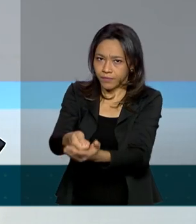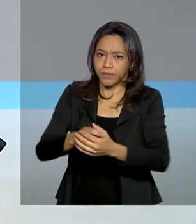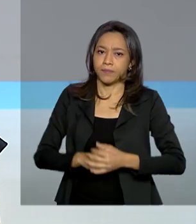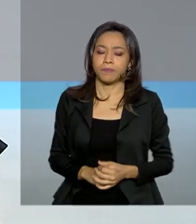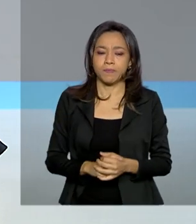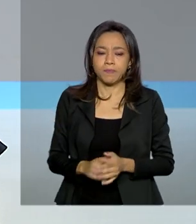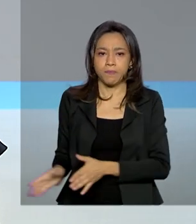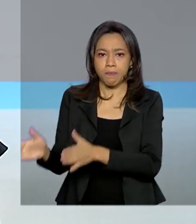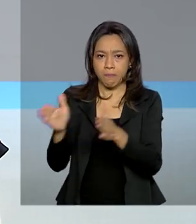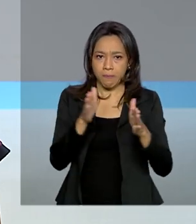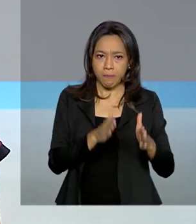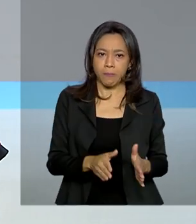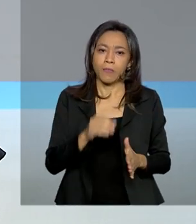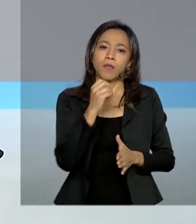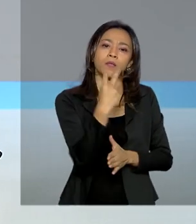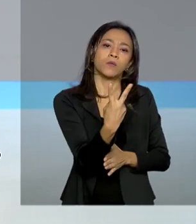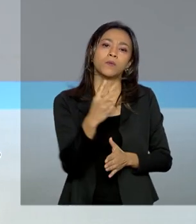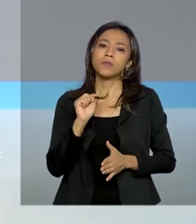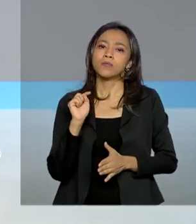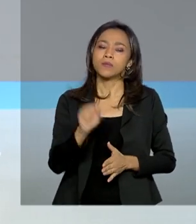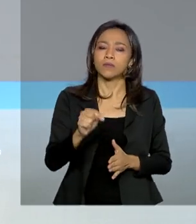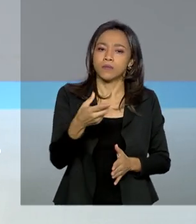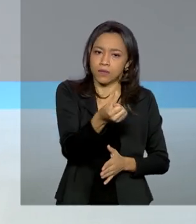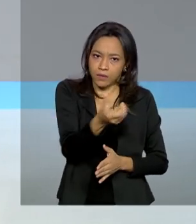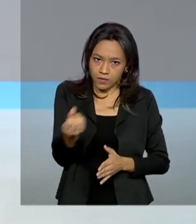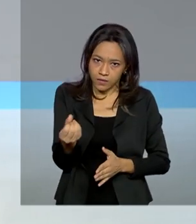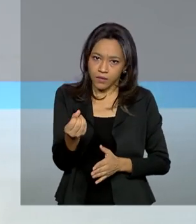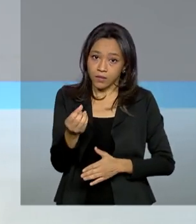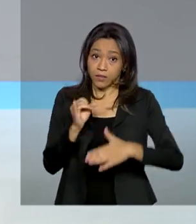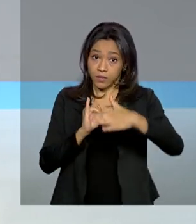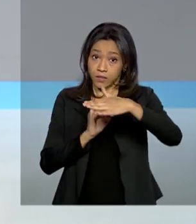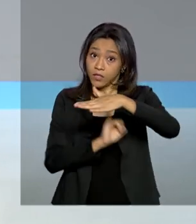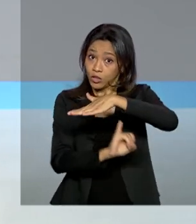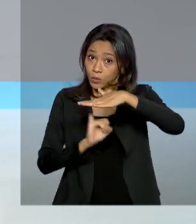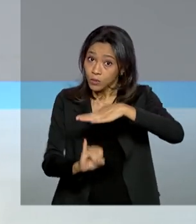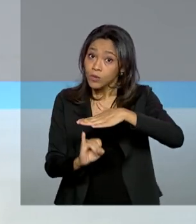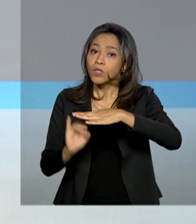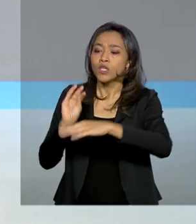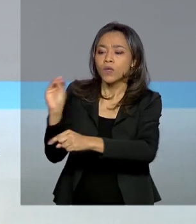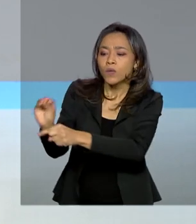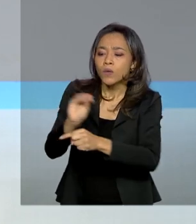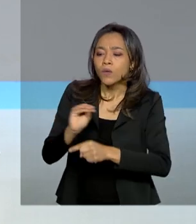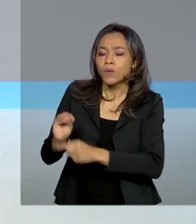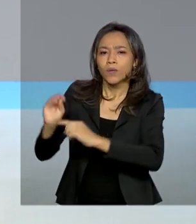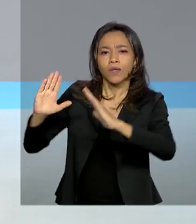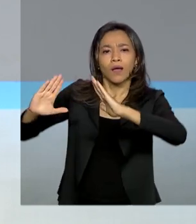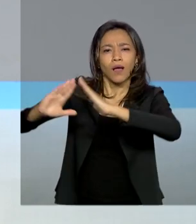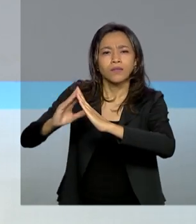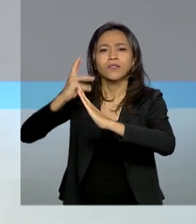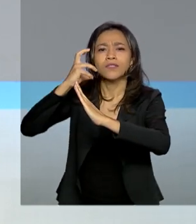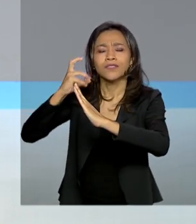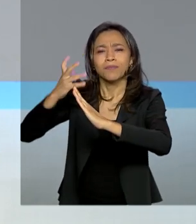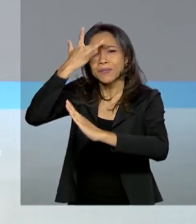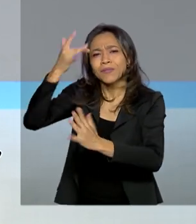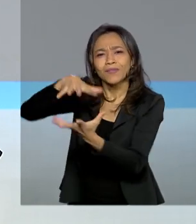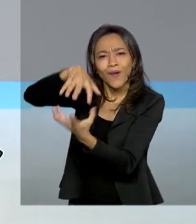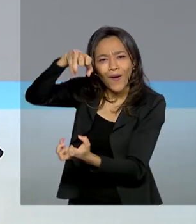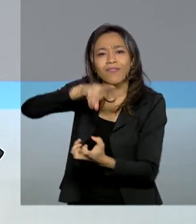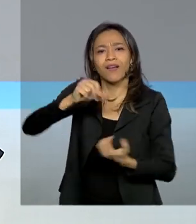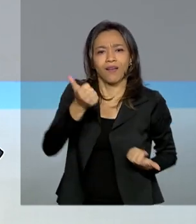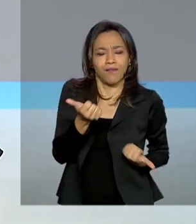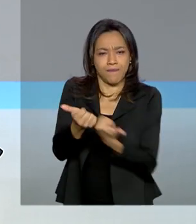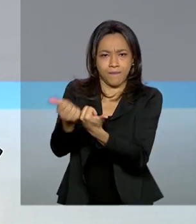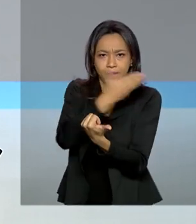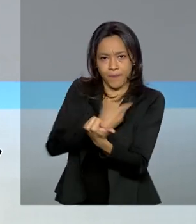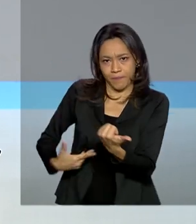Mais de 2.600 instituições de longa permanência para idosos vão receber ajuda financeira do governo federal